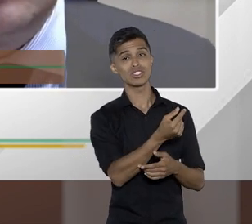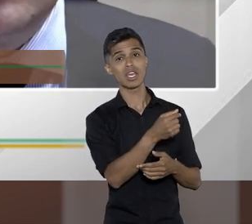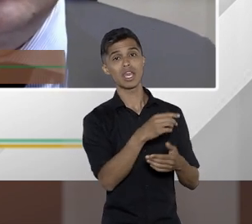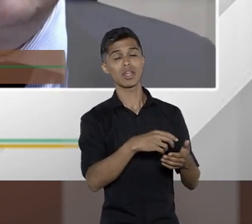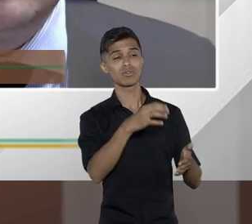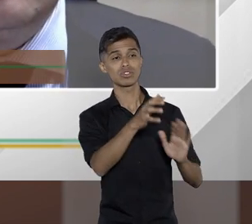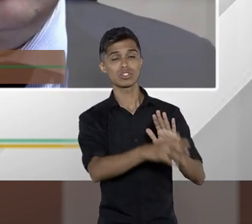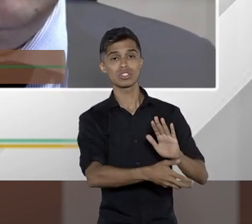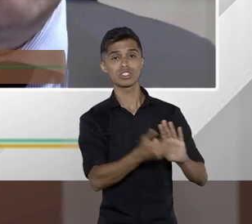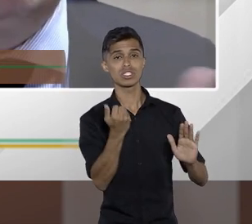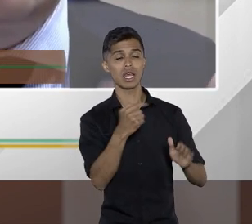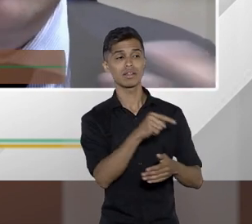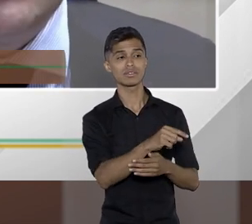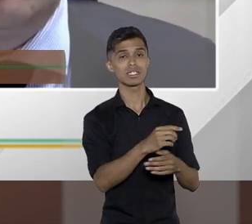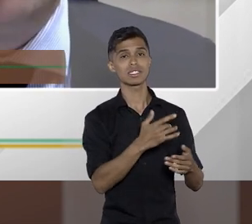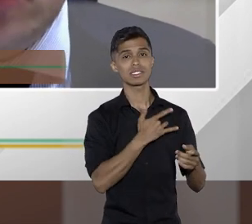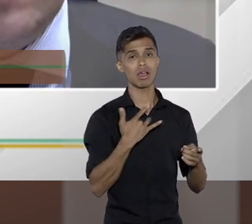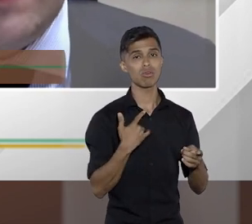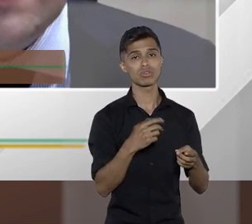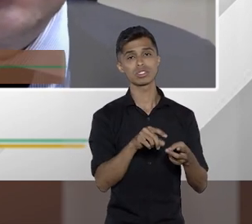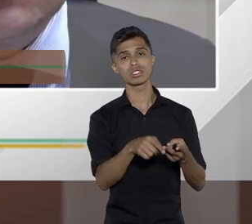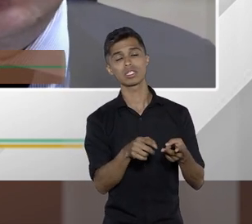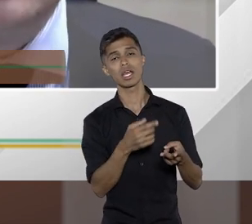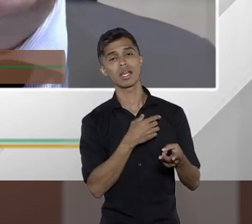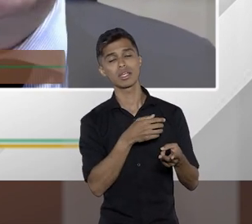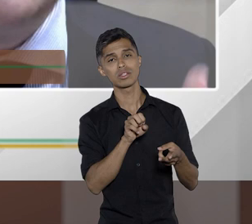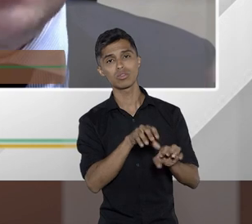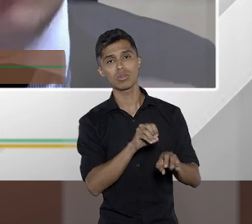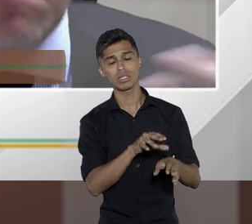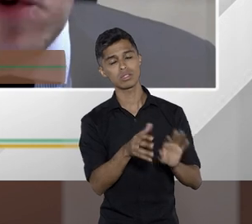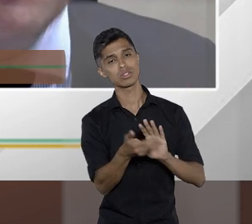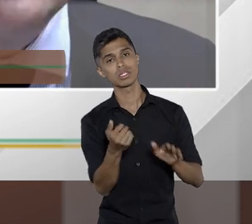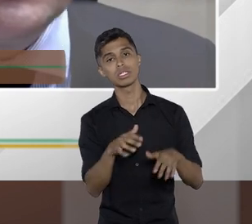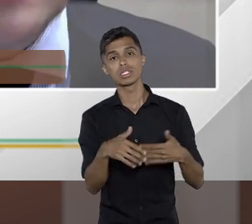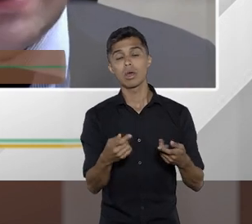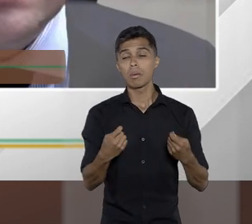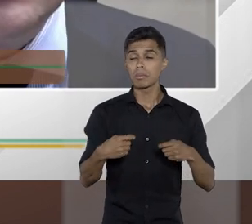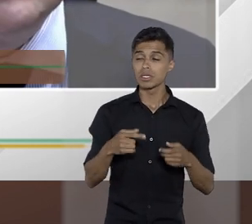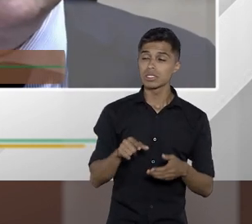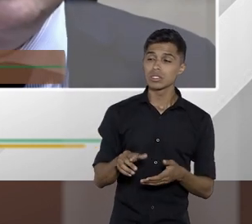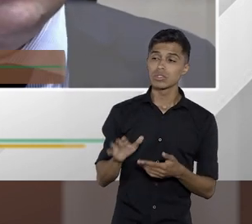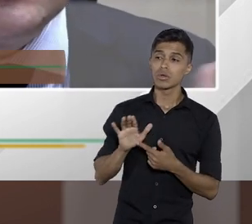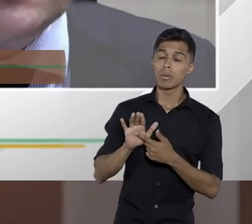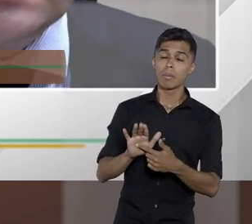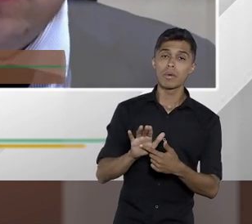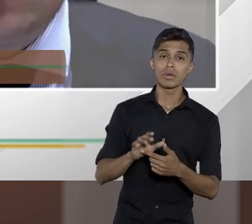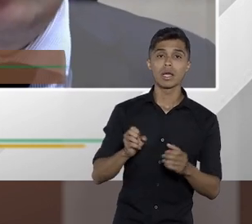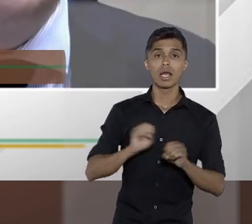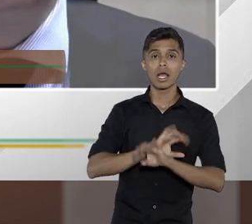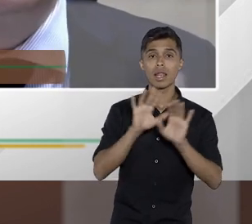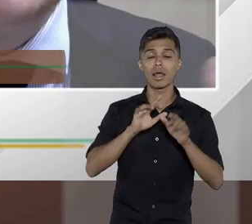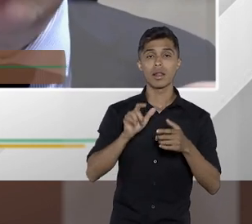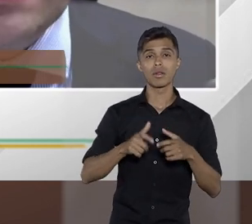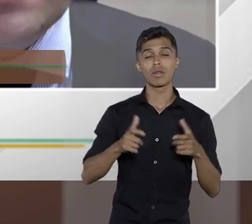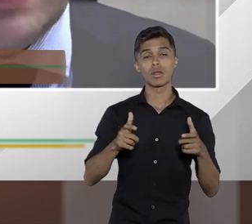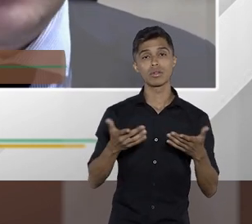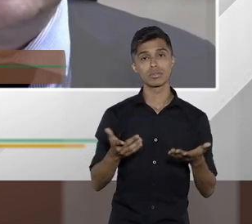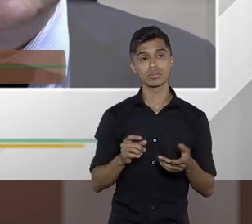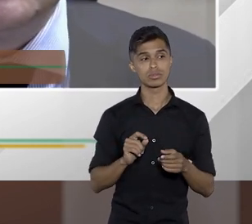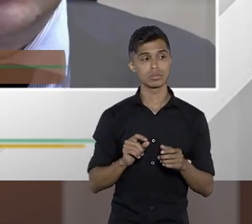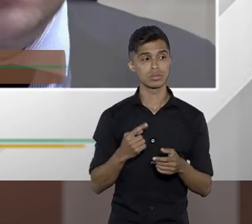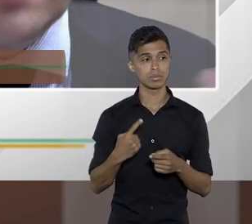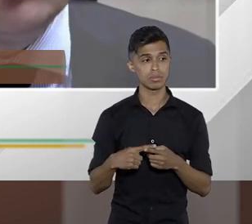educação. Então, uma forma de controlar isso seria com a publicidade de isenções, de